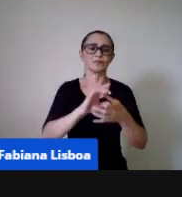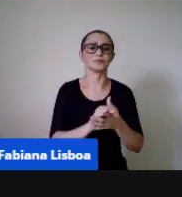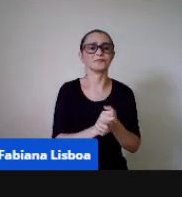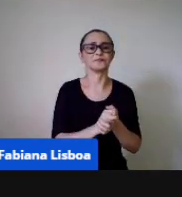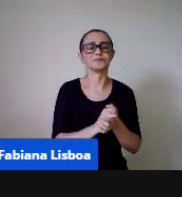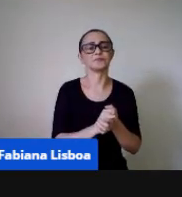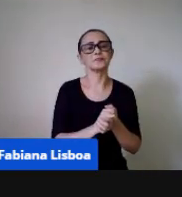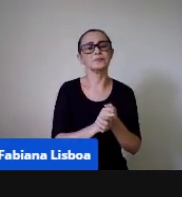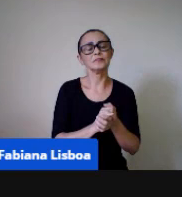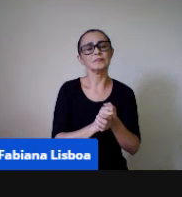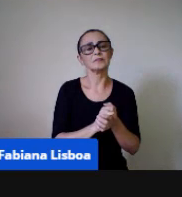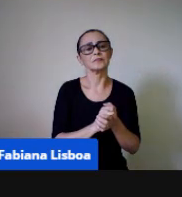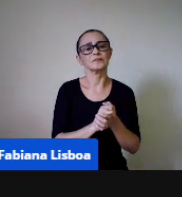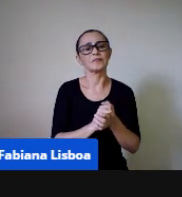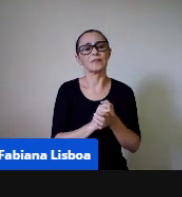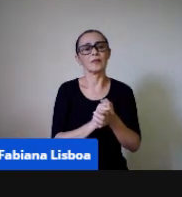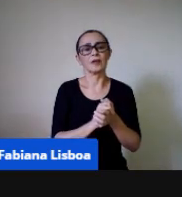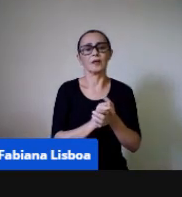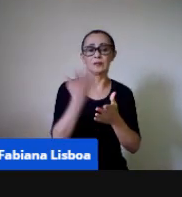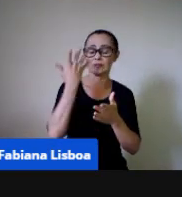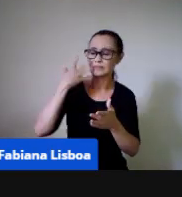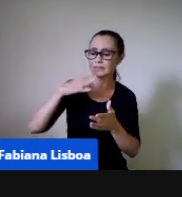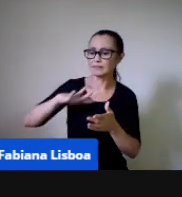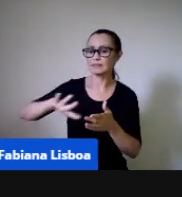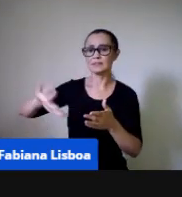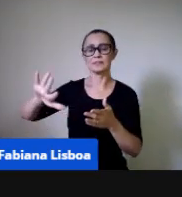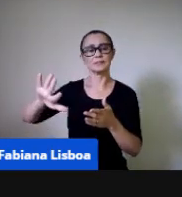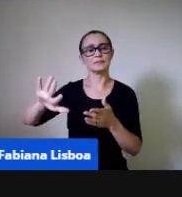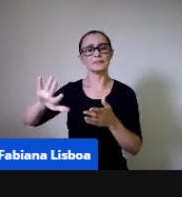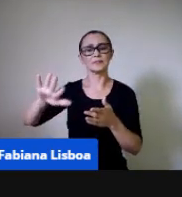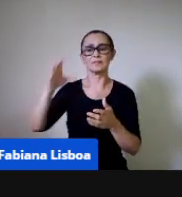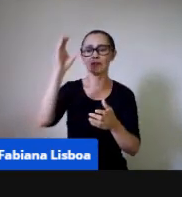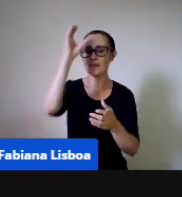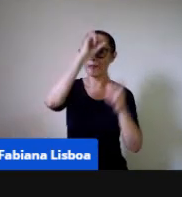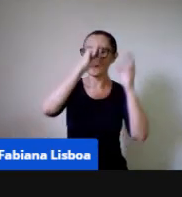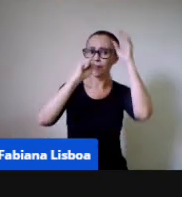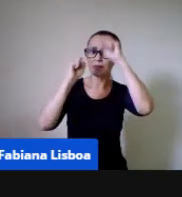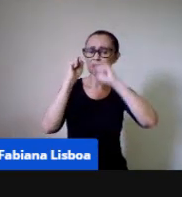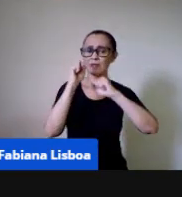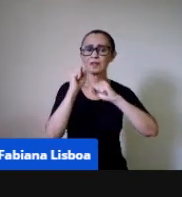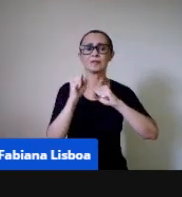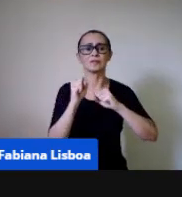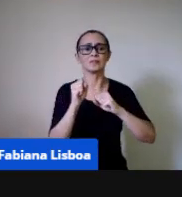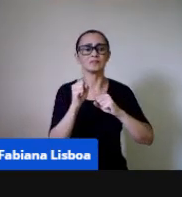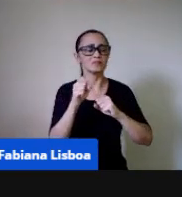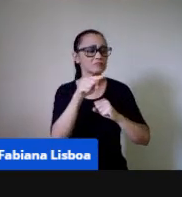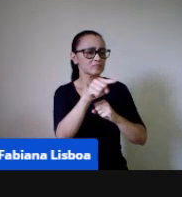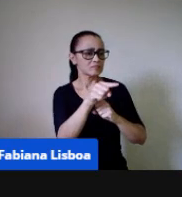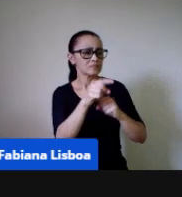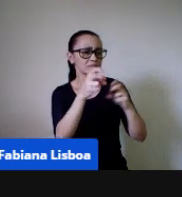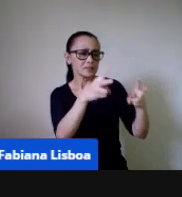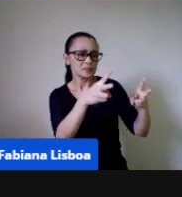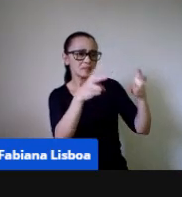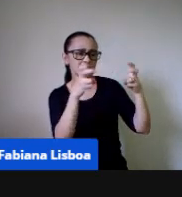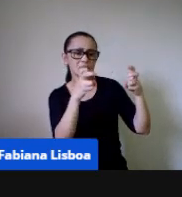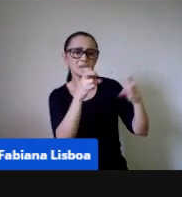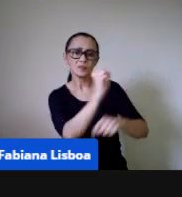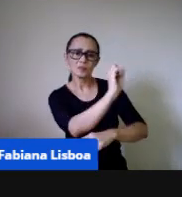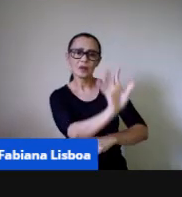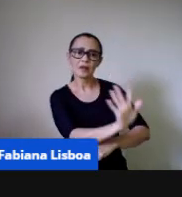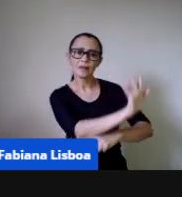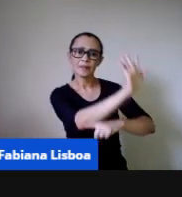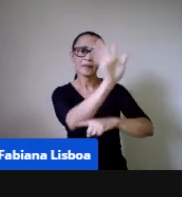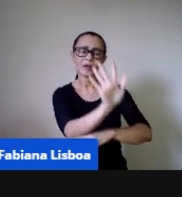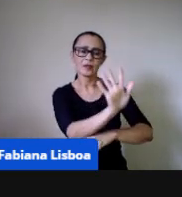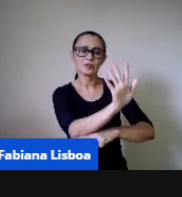fazer que as crianças aprendam com relação a nomear e identificar as figuras geométricas, sejam